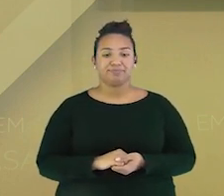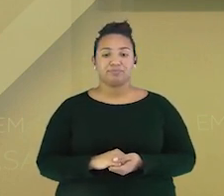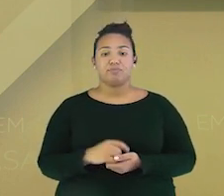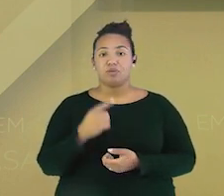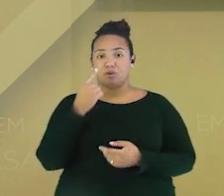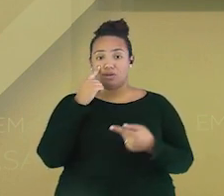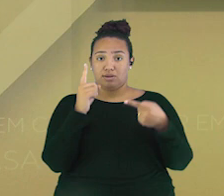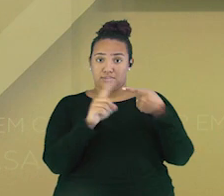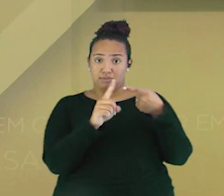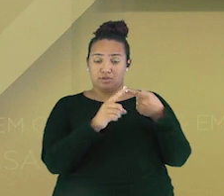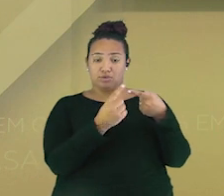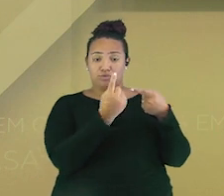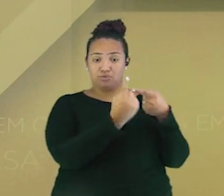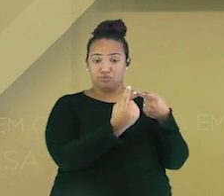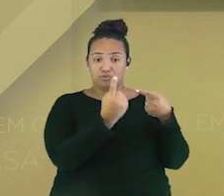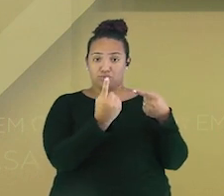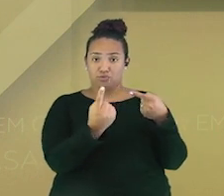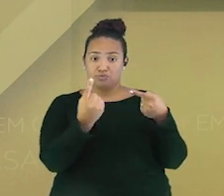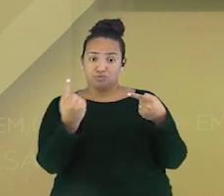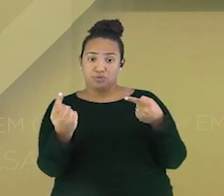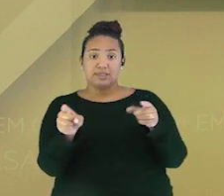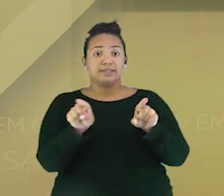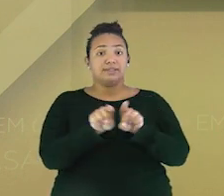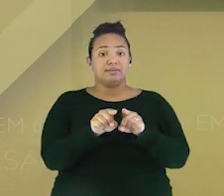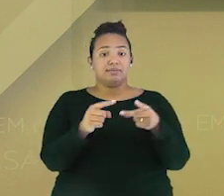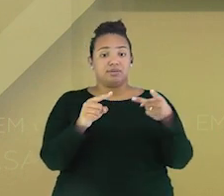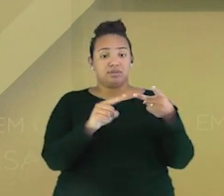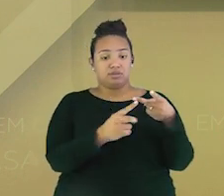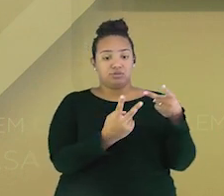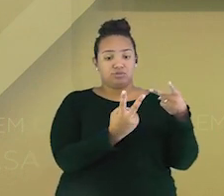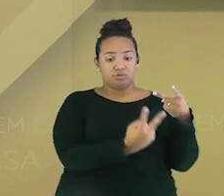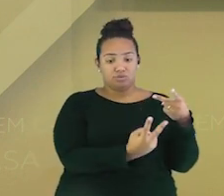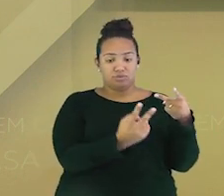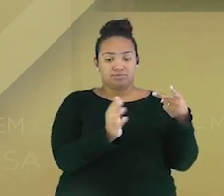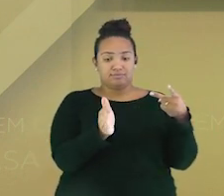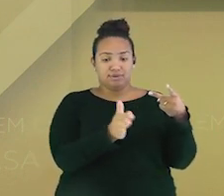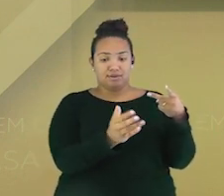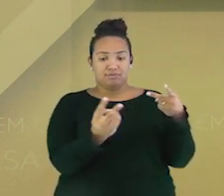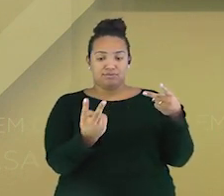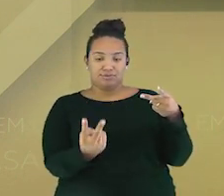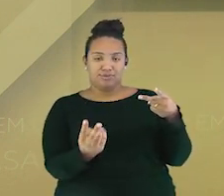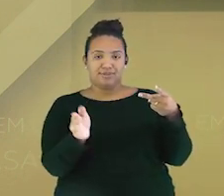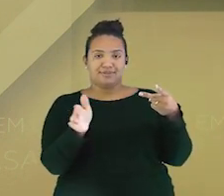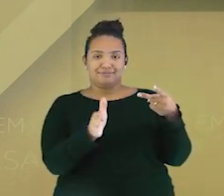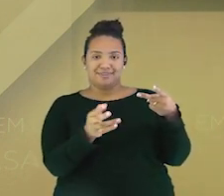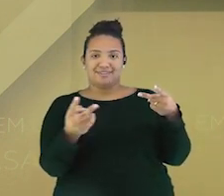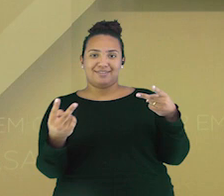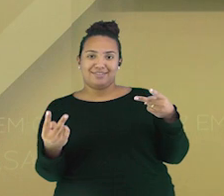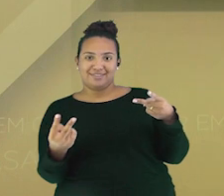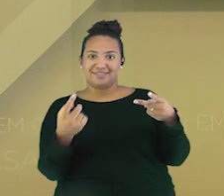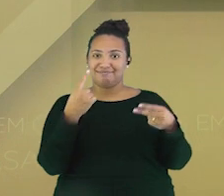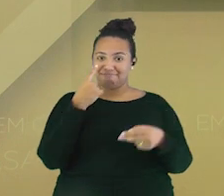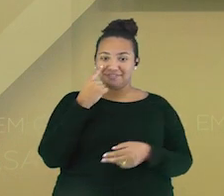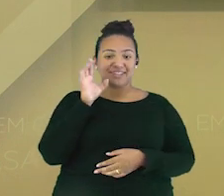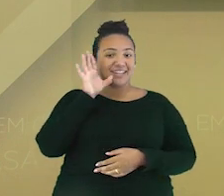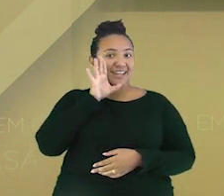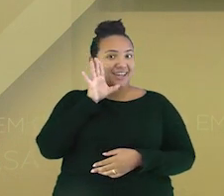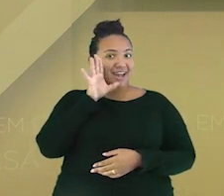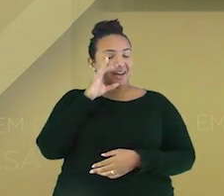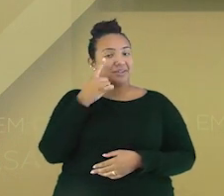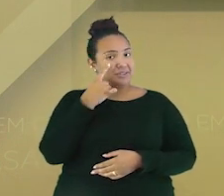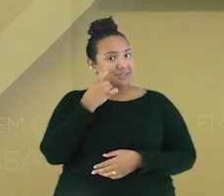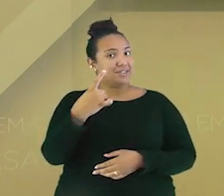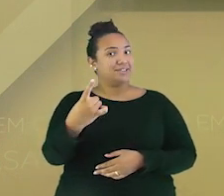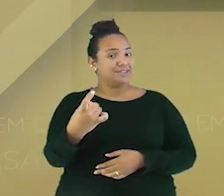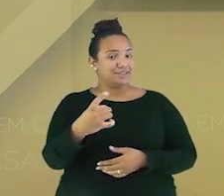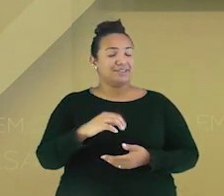1 e também de 2 em 2. Viram só que legal? Estudar matemática é muito interessante e desafiador.